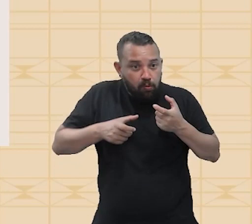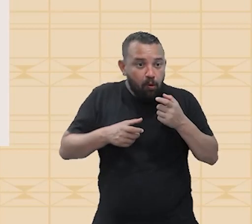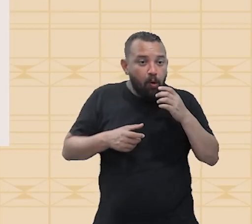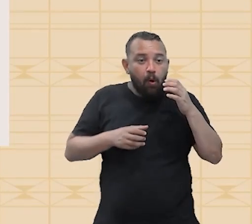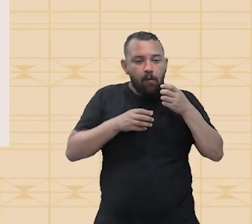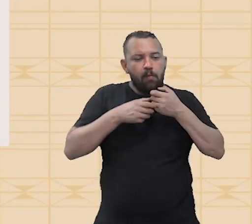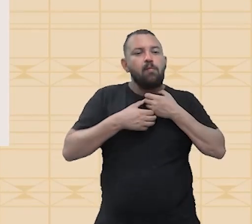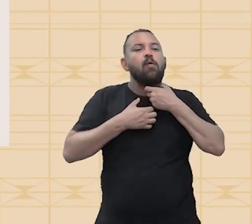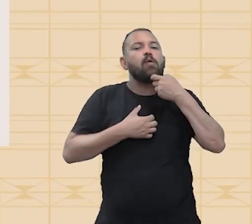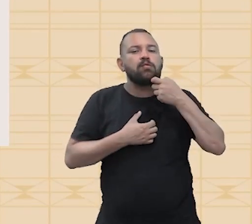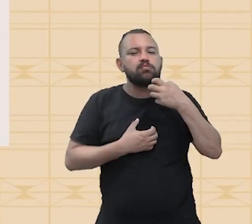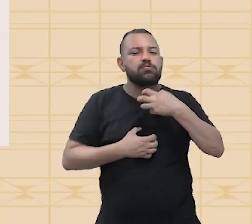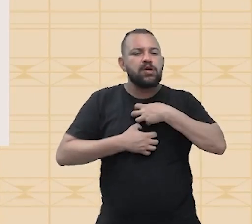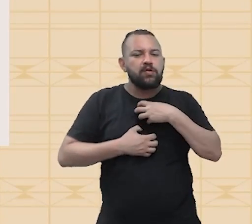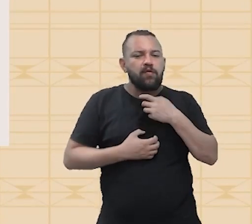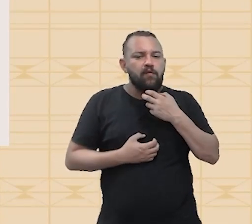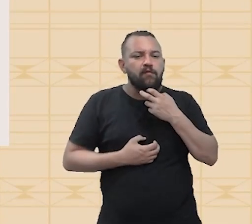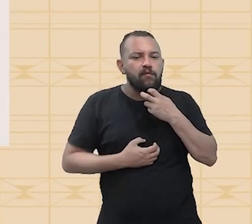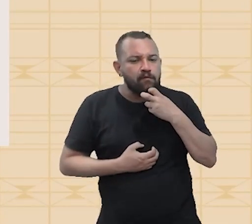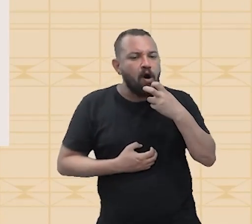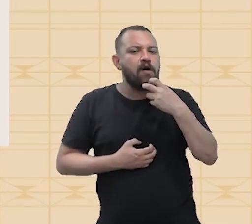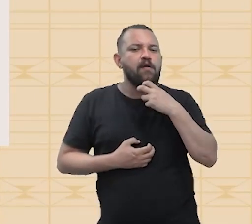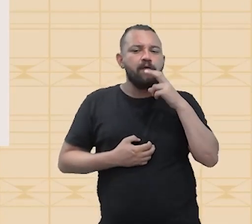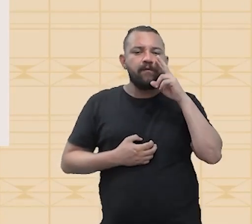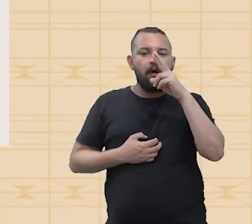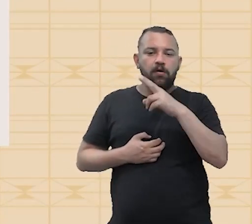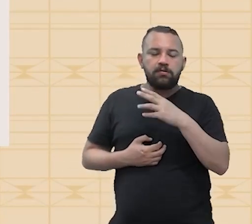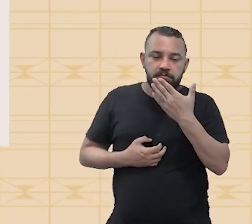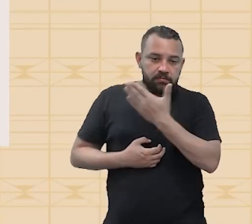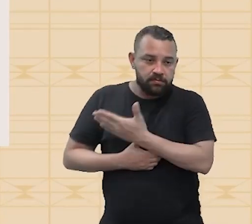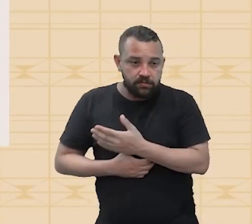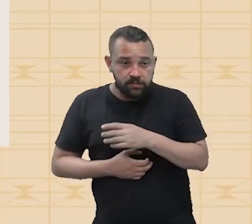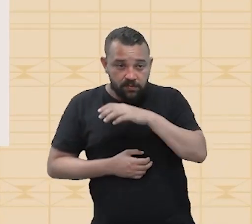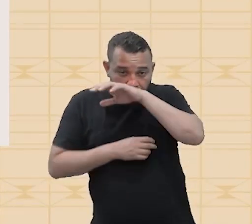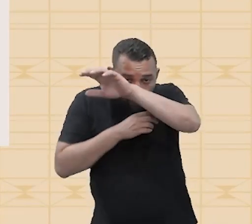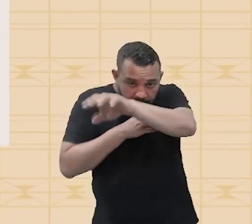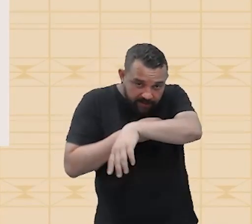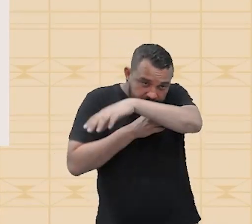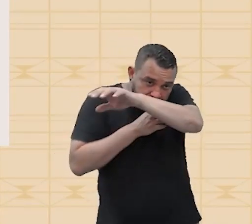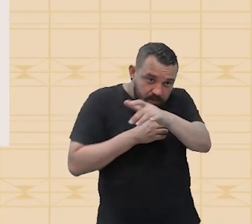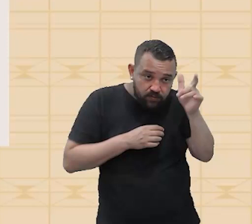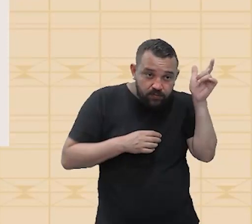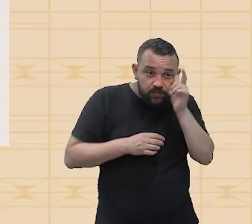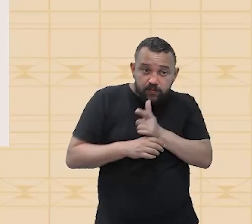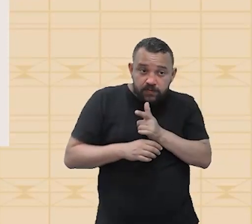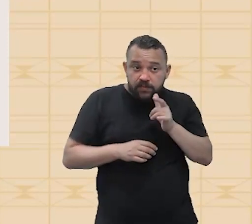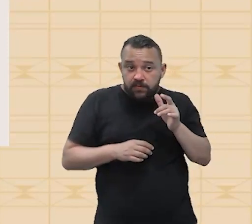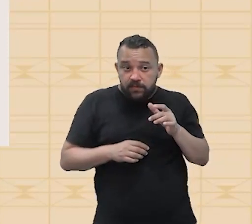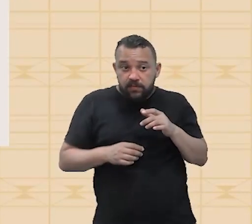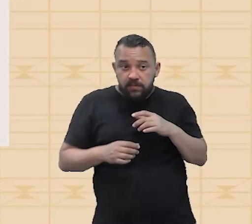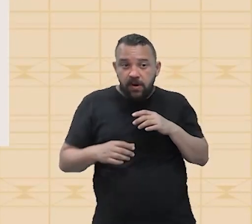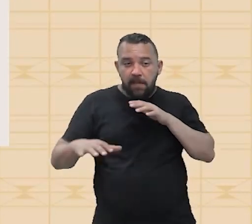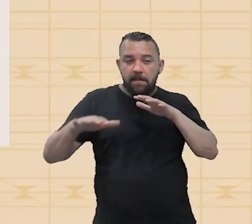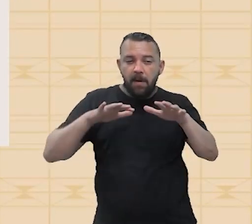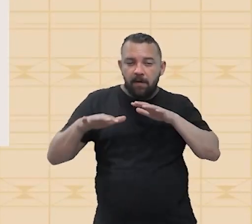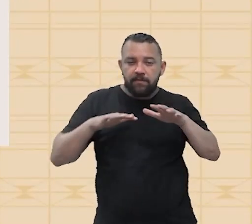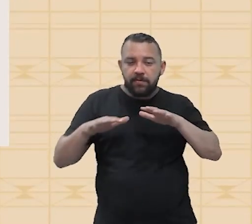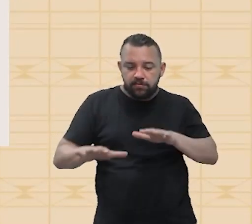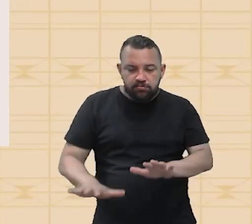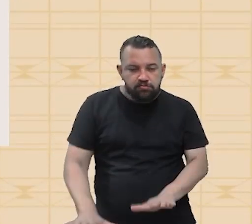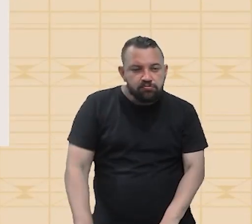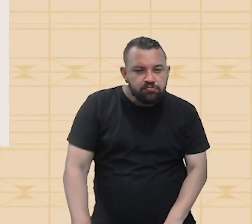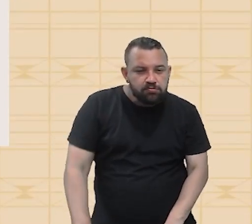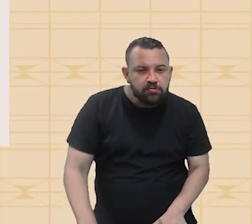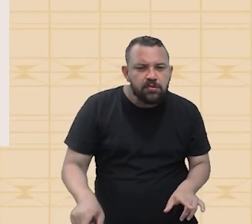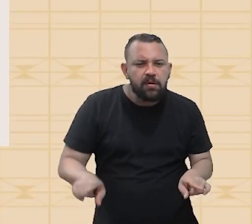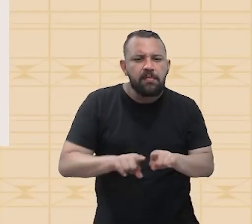auditivo, e aí tem essa imagem, você tem, por exemplo, exemplo, elefantes que conseguem identificar o som pela própria vibração do chão, os